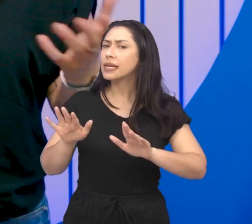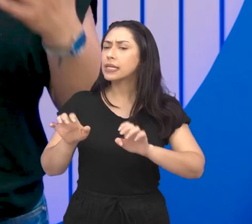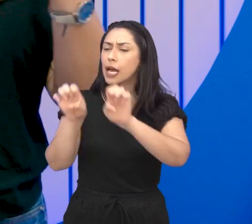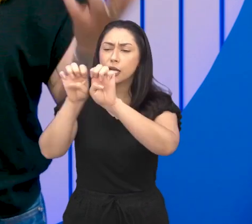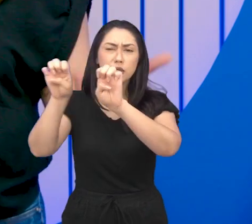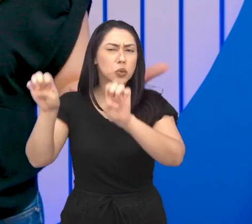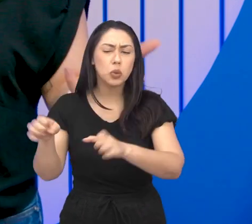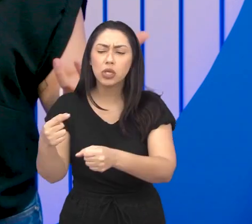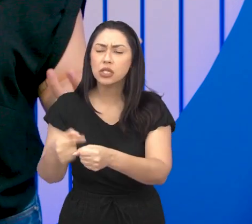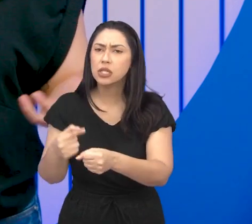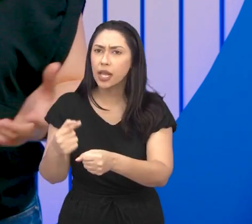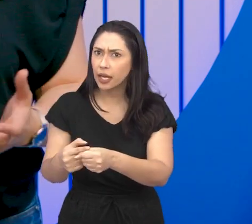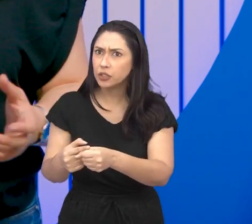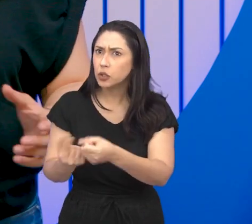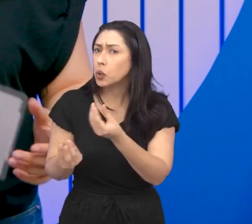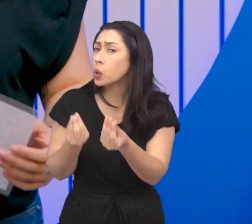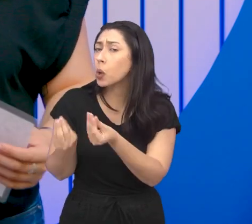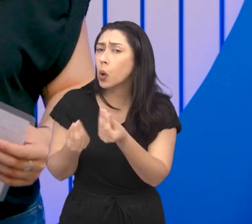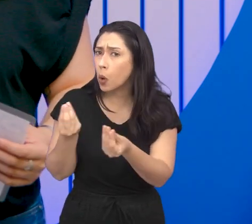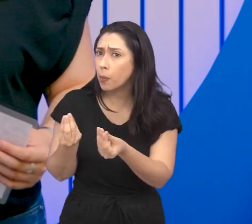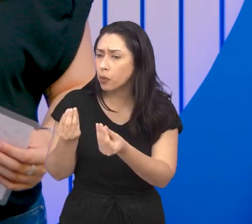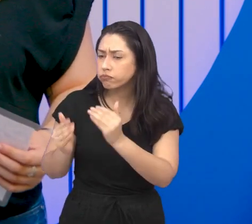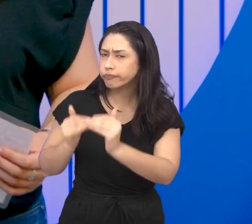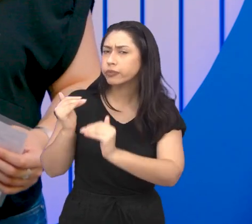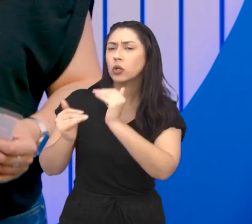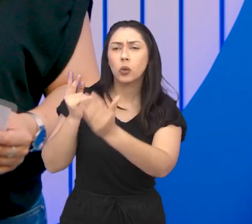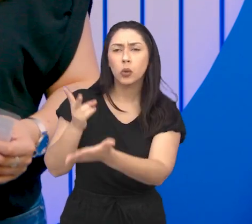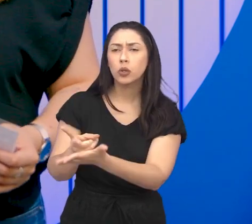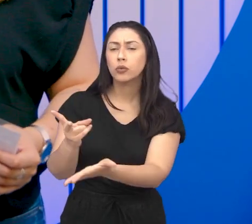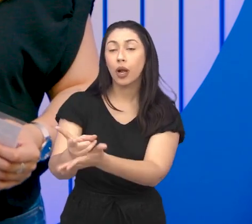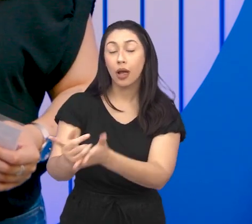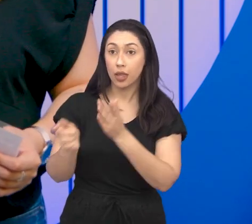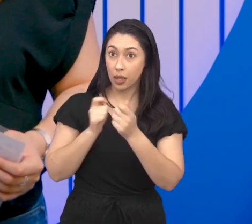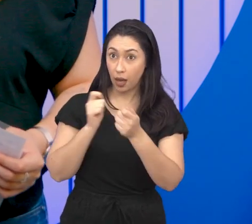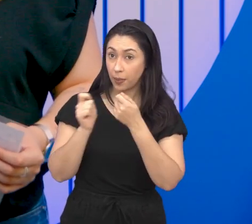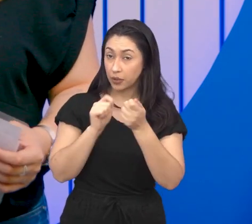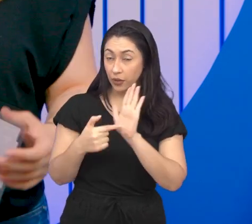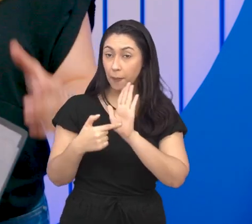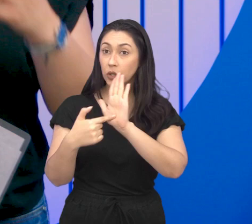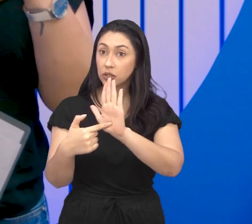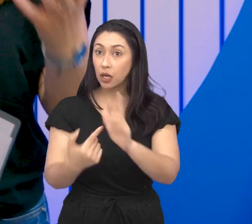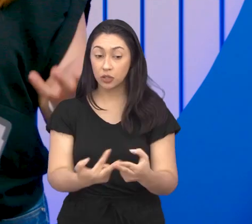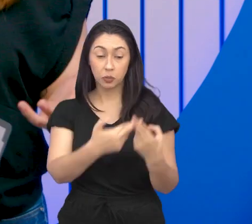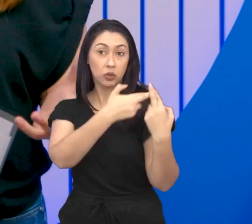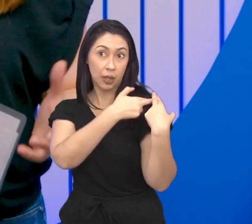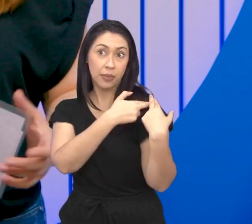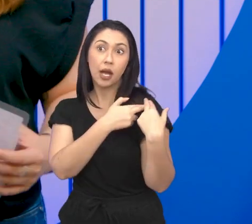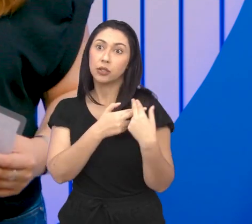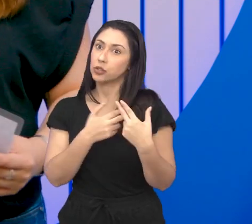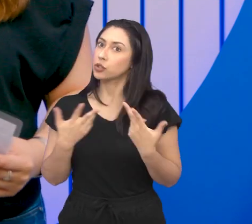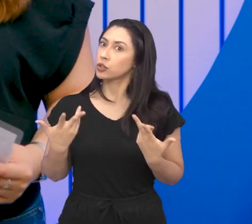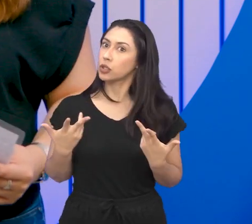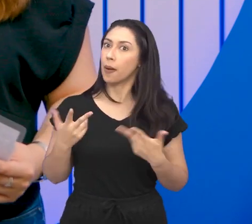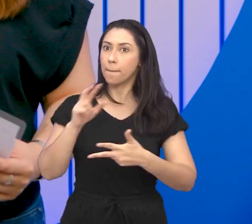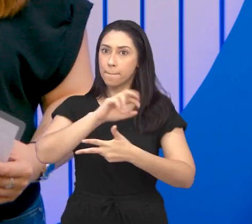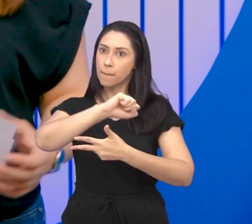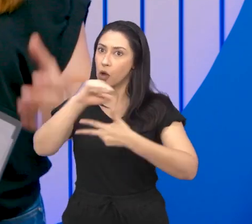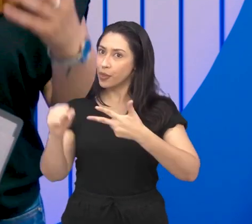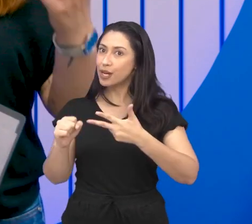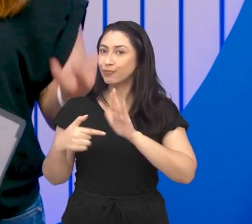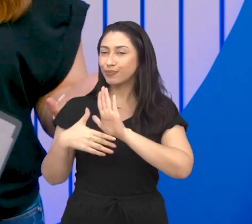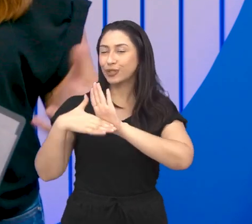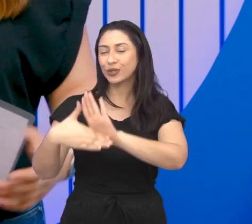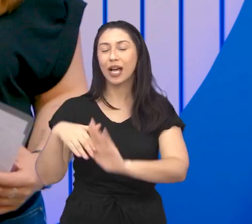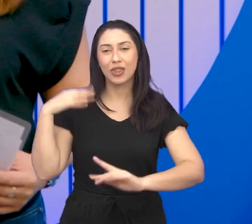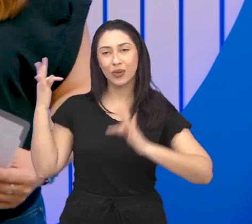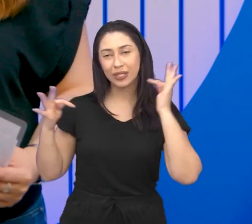que infraestrutura a cidade oferece para o setor continuar em crescimento? Na reportagem a seguir, vamos entender qual o papel do poder público na hora de manter o